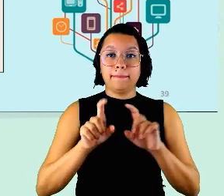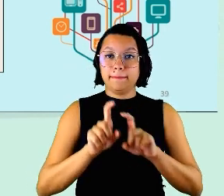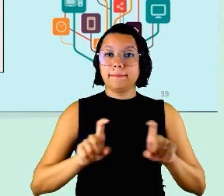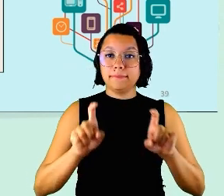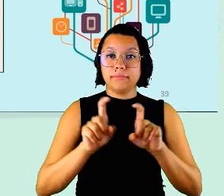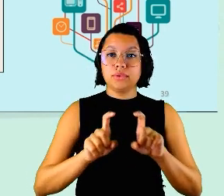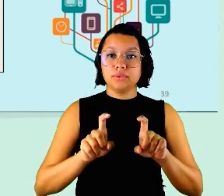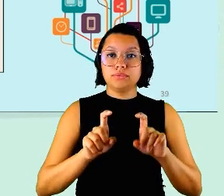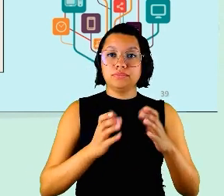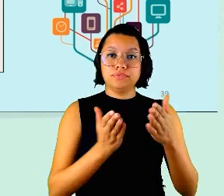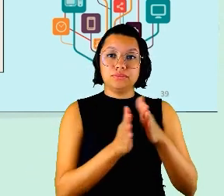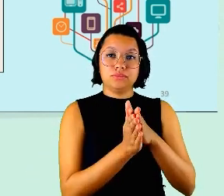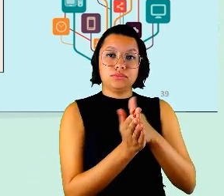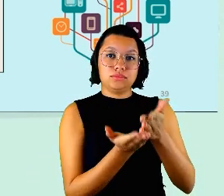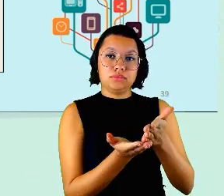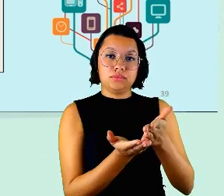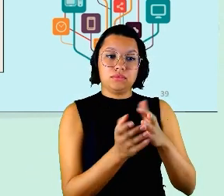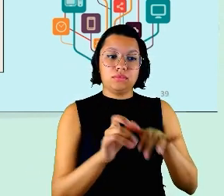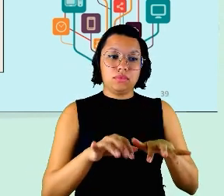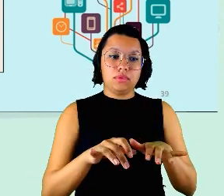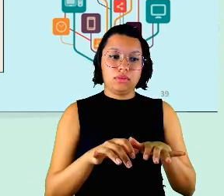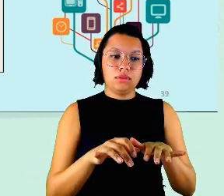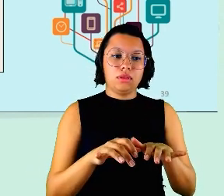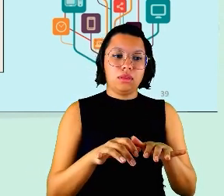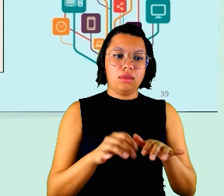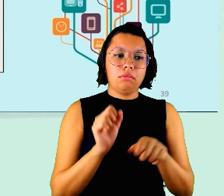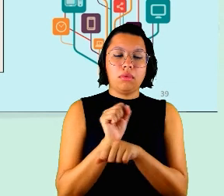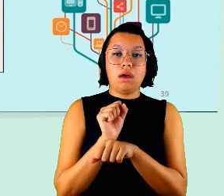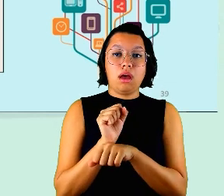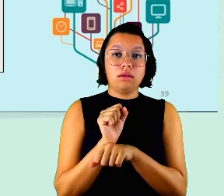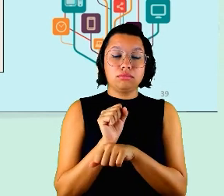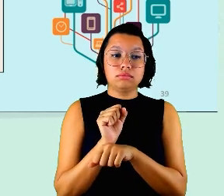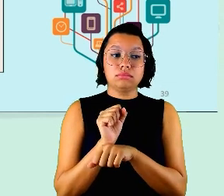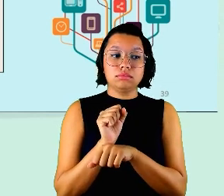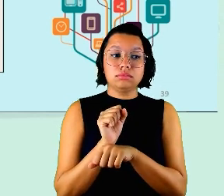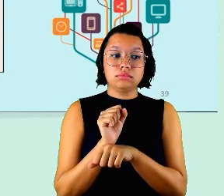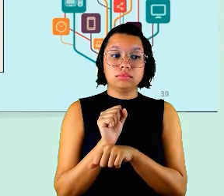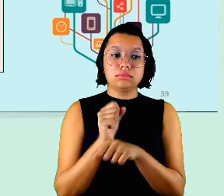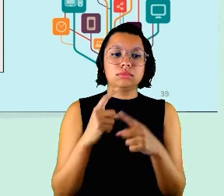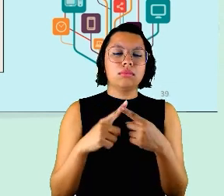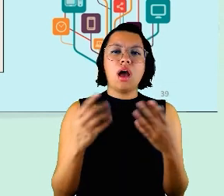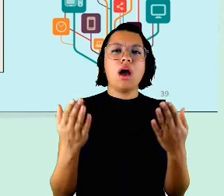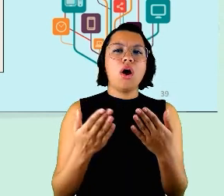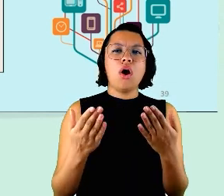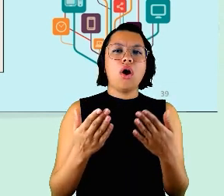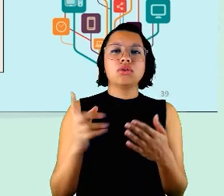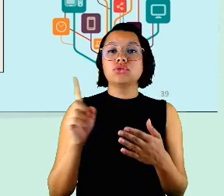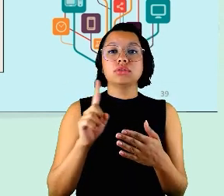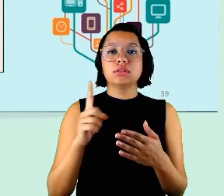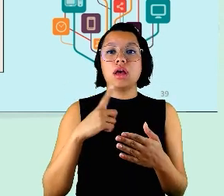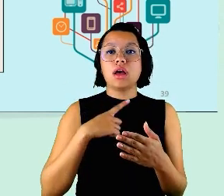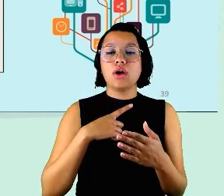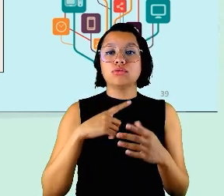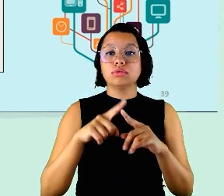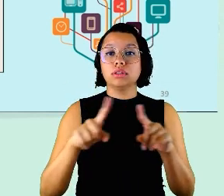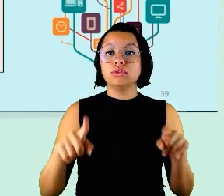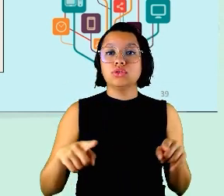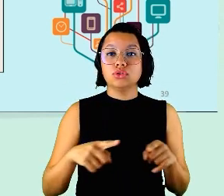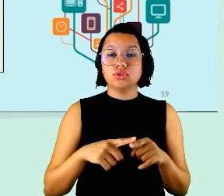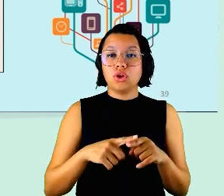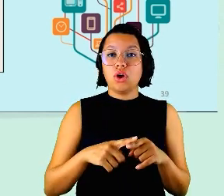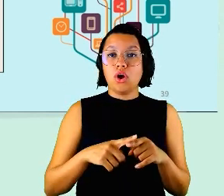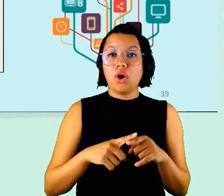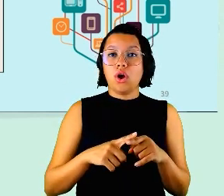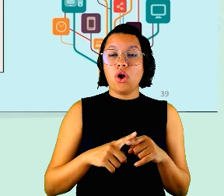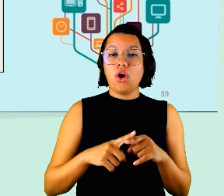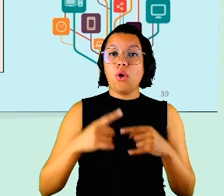parado e fixo na frente dela ok só que a gente tem hoje os escritórios virtuais a gente tem nuvem e